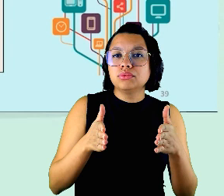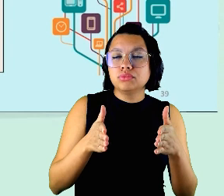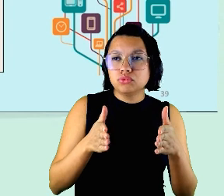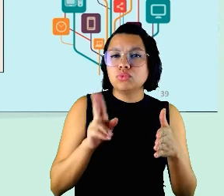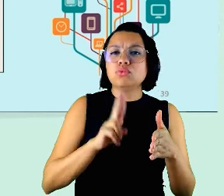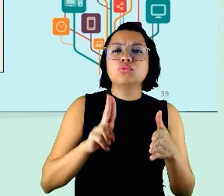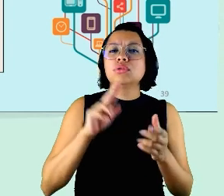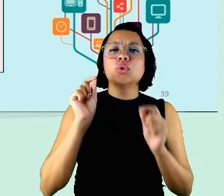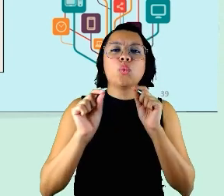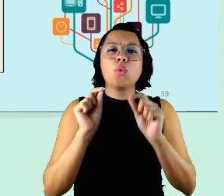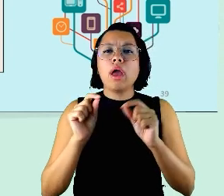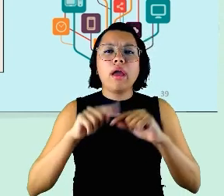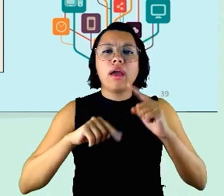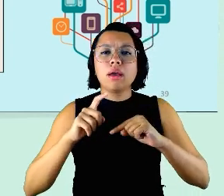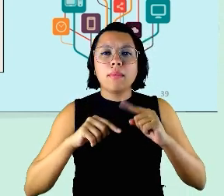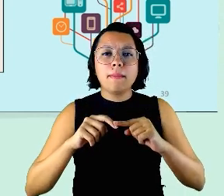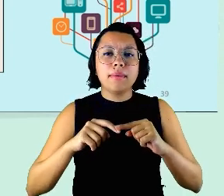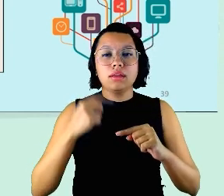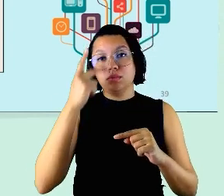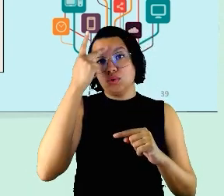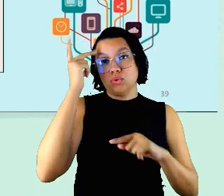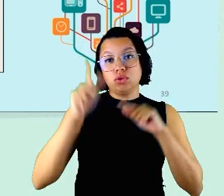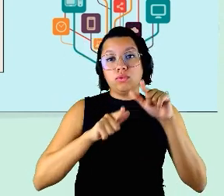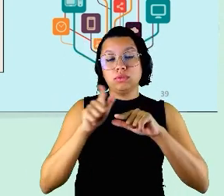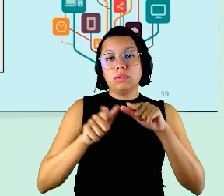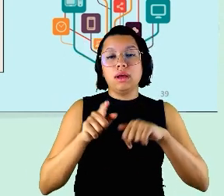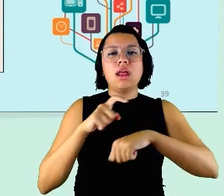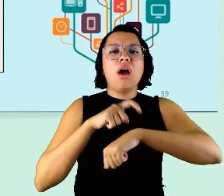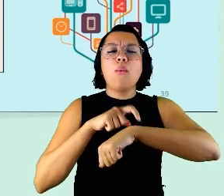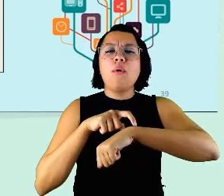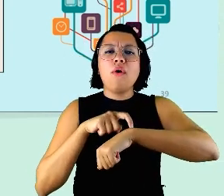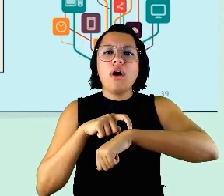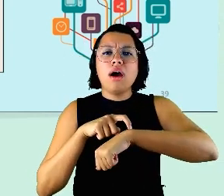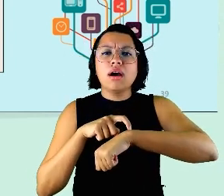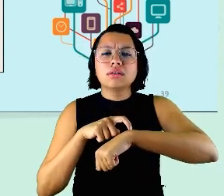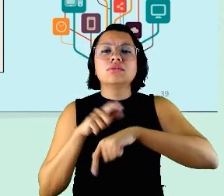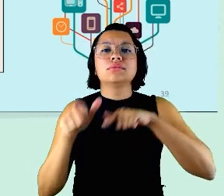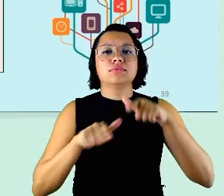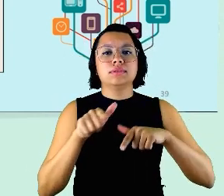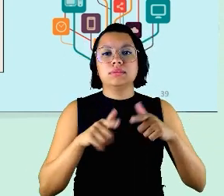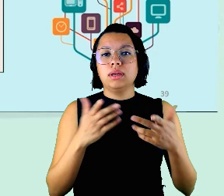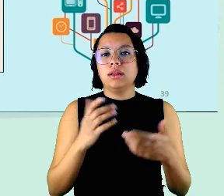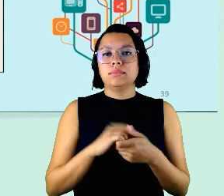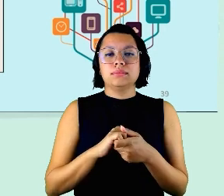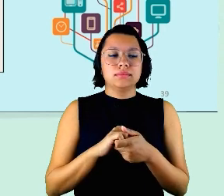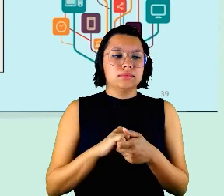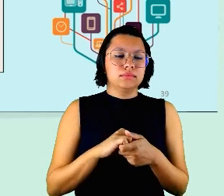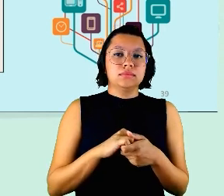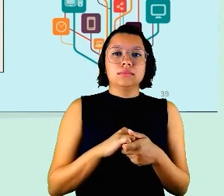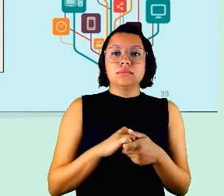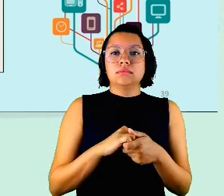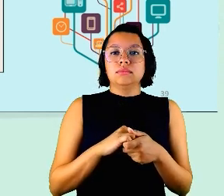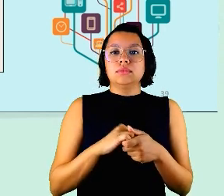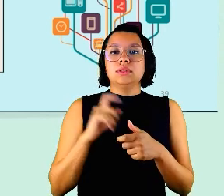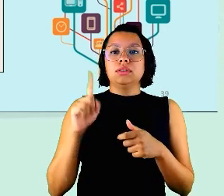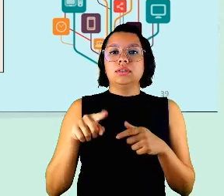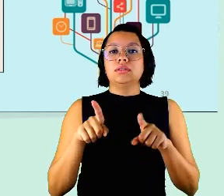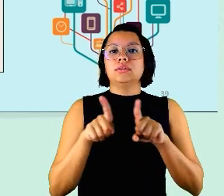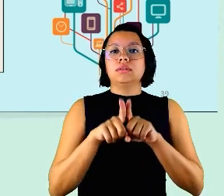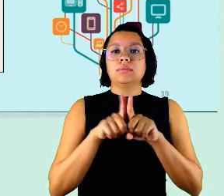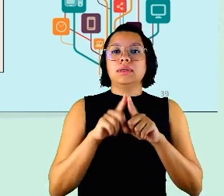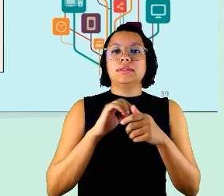as pessoas vão poder trabalhar em que horários elas vão poder trabalhar isso é também algo